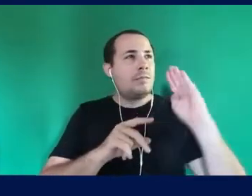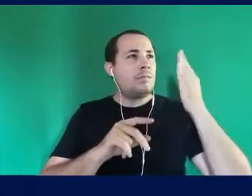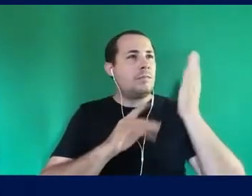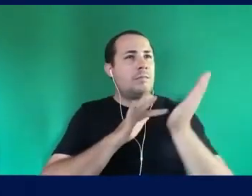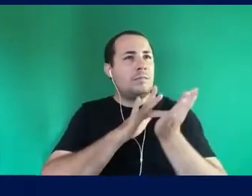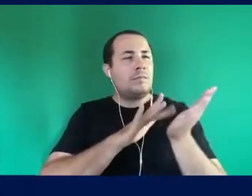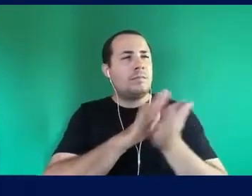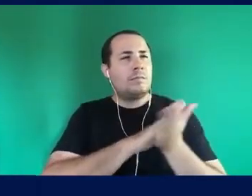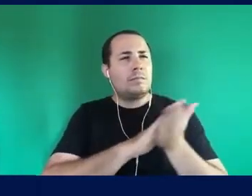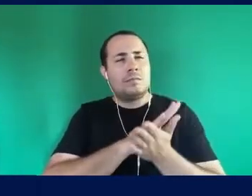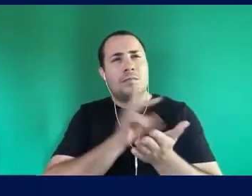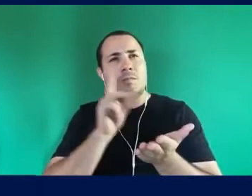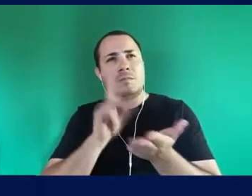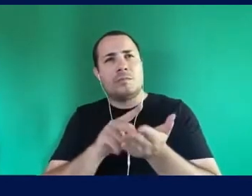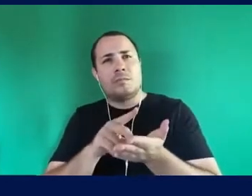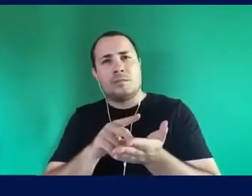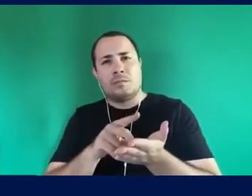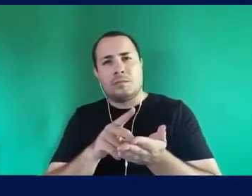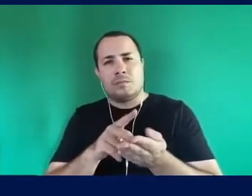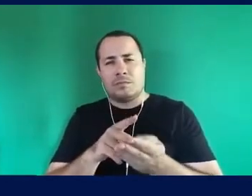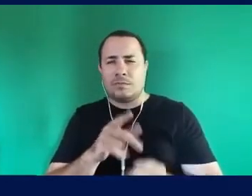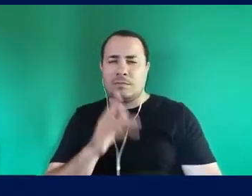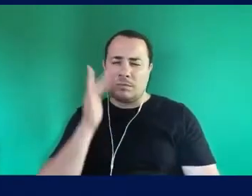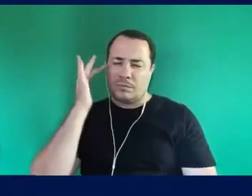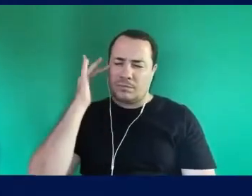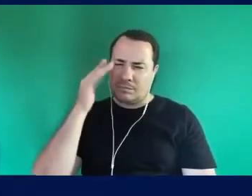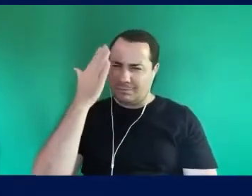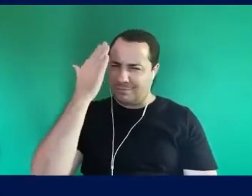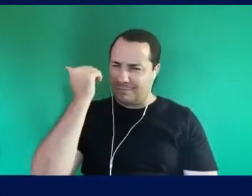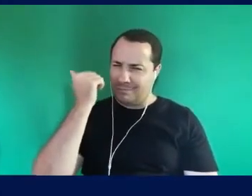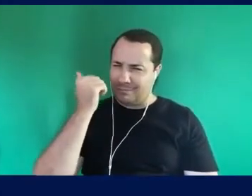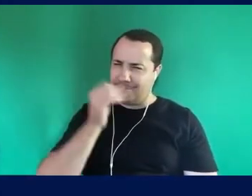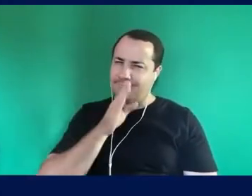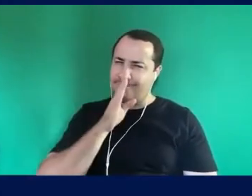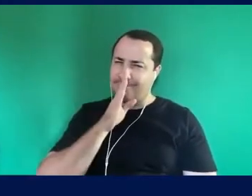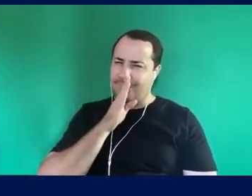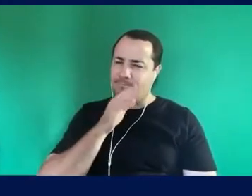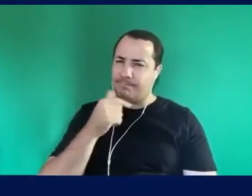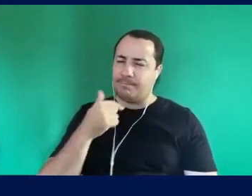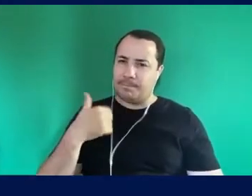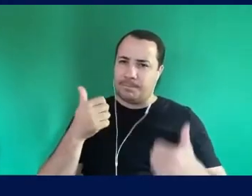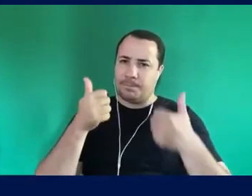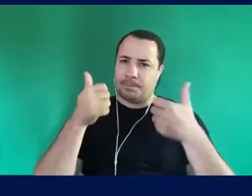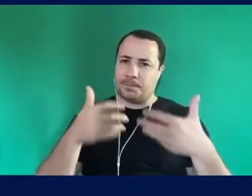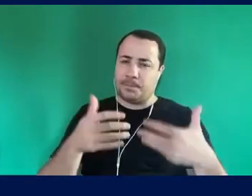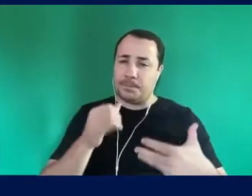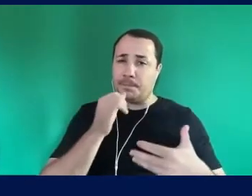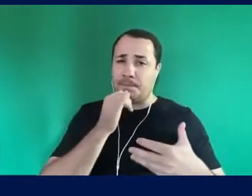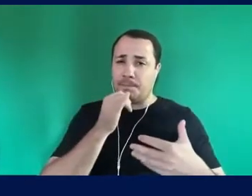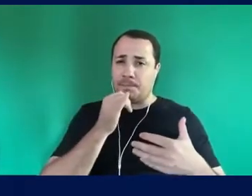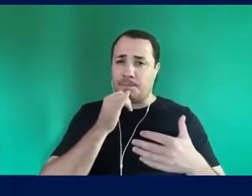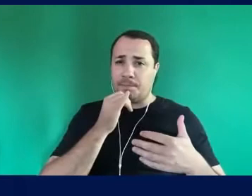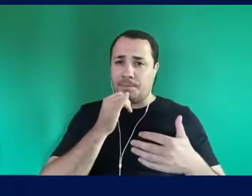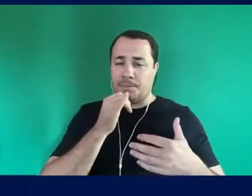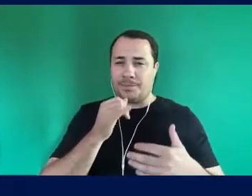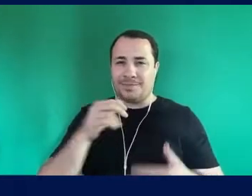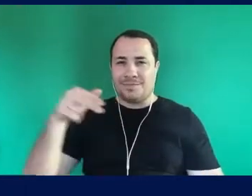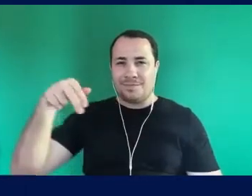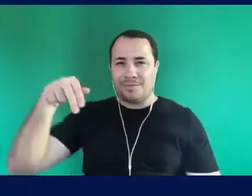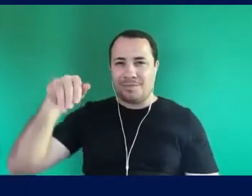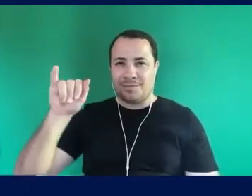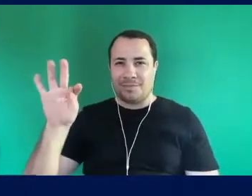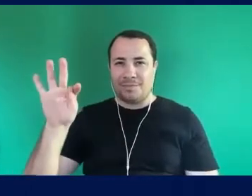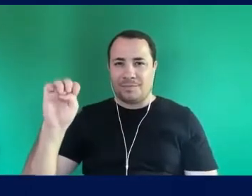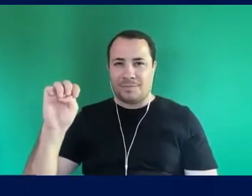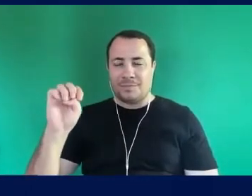Acho que todo mundo Sabe disso que eu vou falar Mas eu vou falar A realidade Segundo Nietzsche É